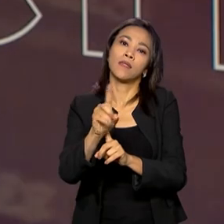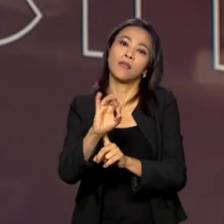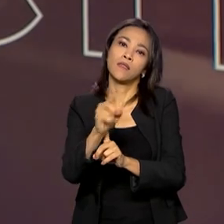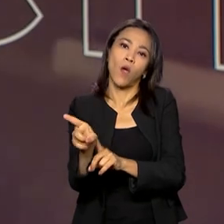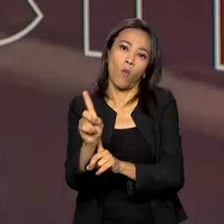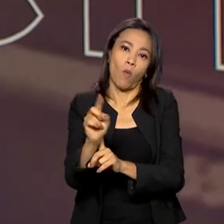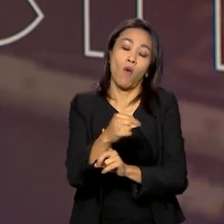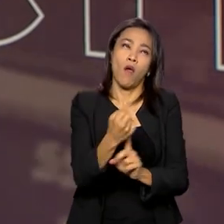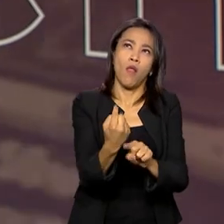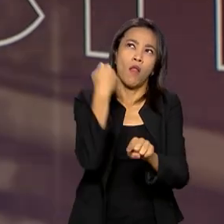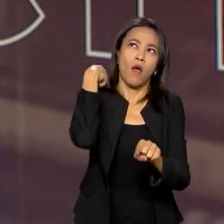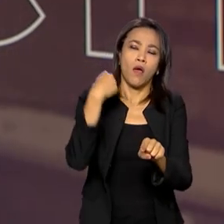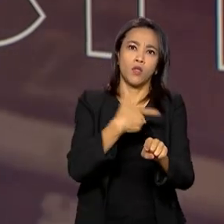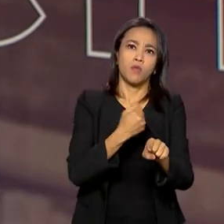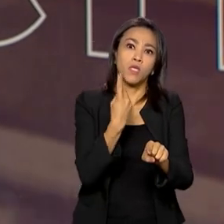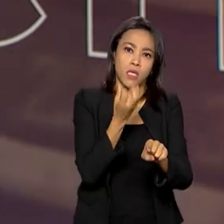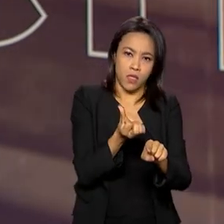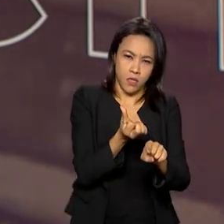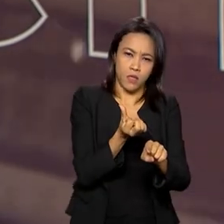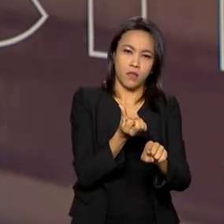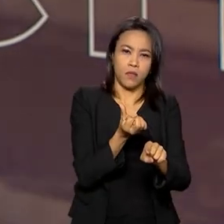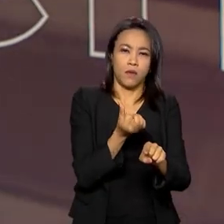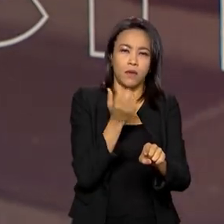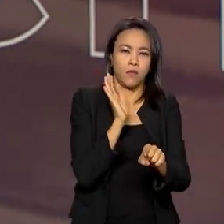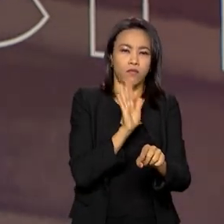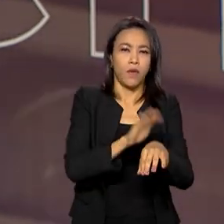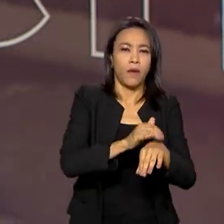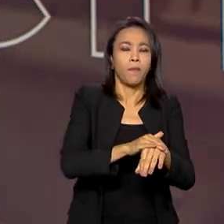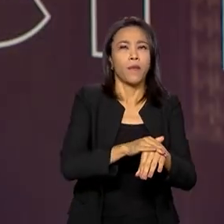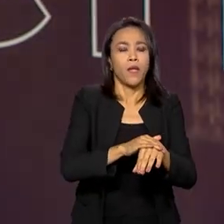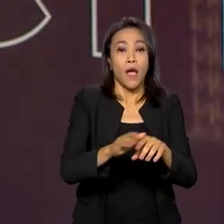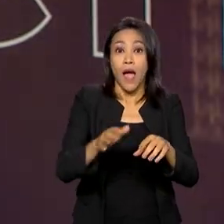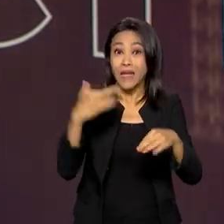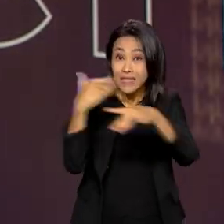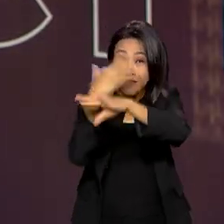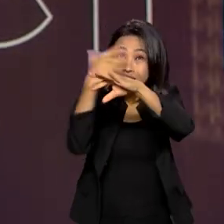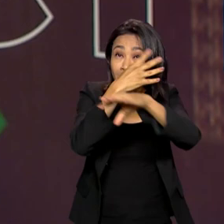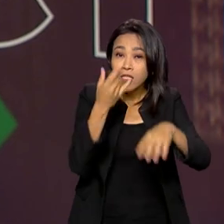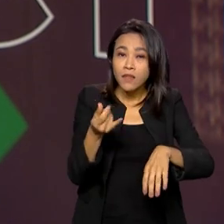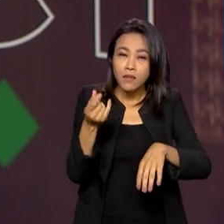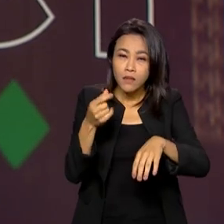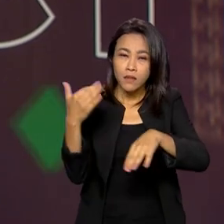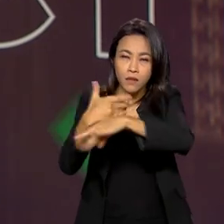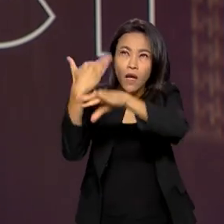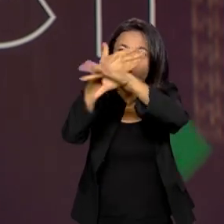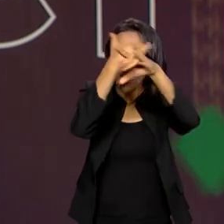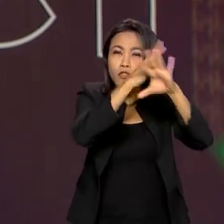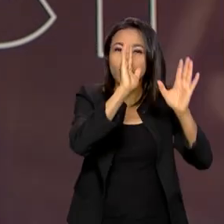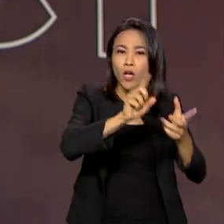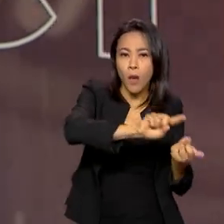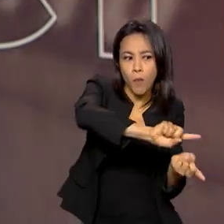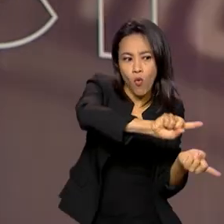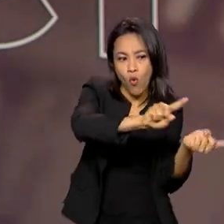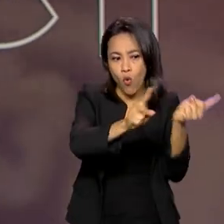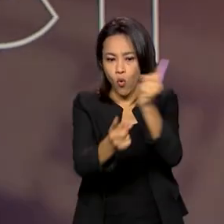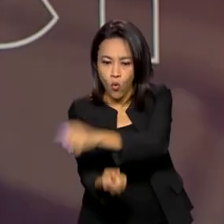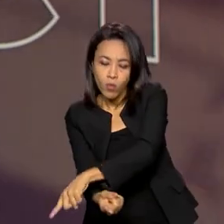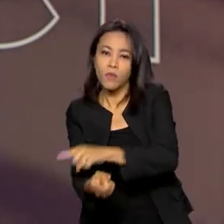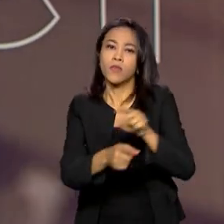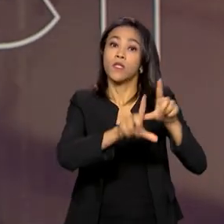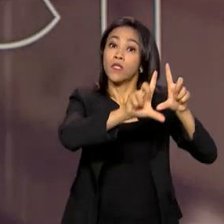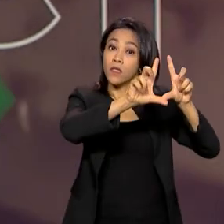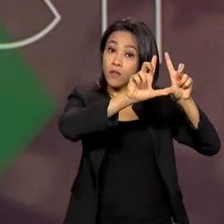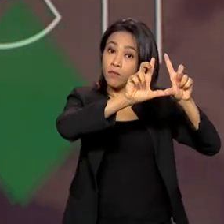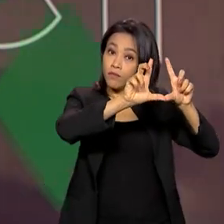até 2016 em que todas as grandes regiões metropolitanas do país foram digitalizadas e desligamos